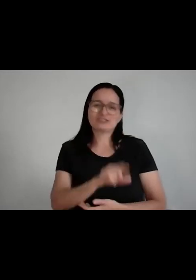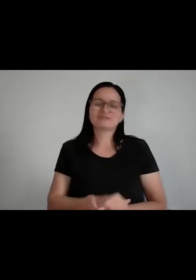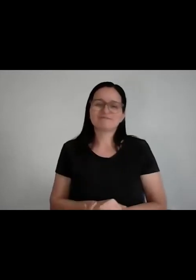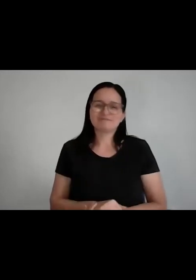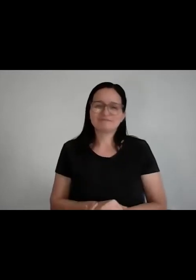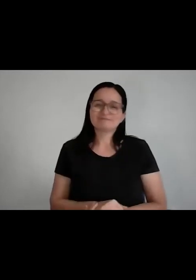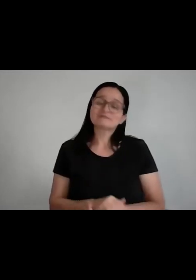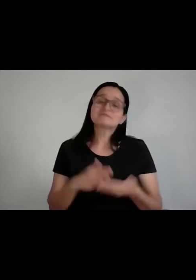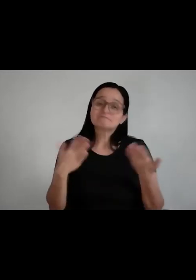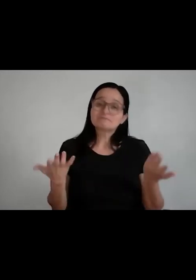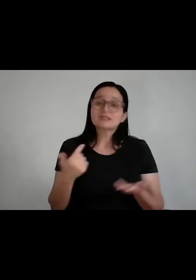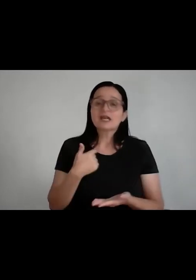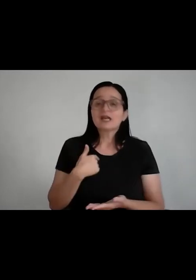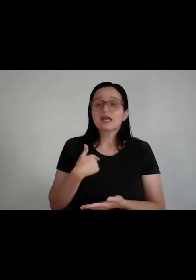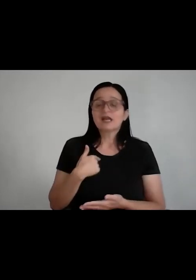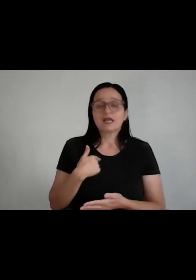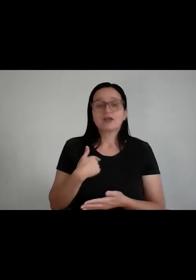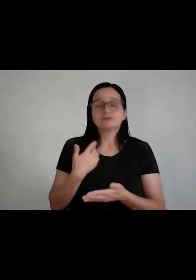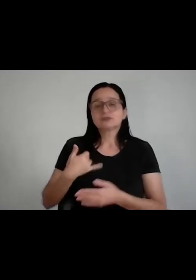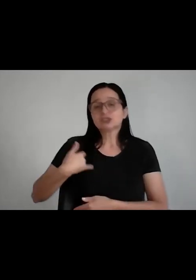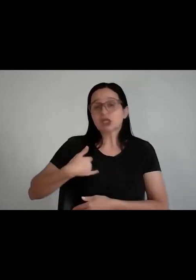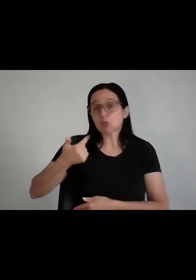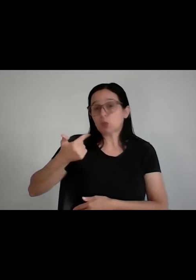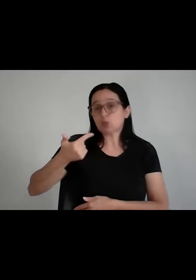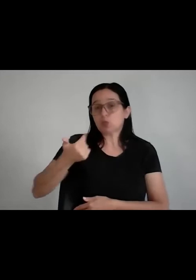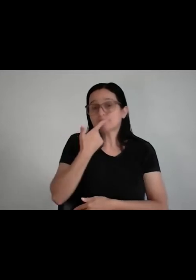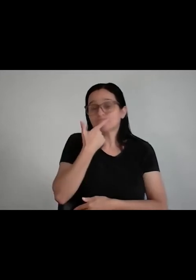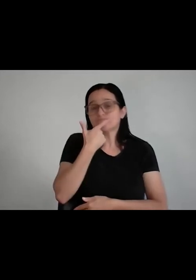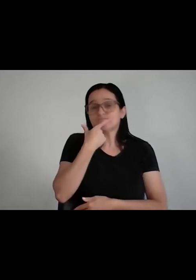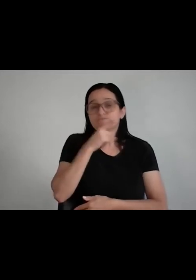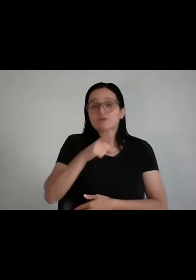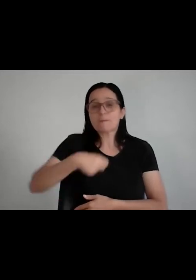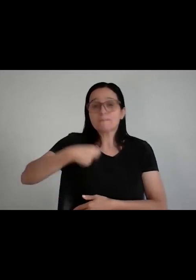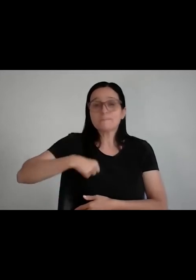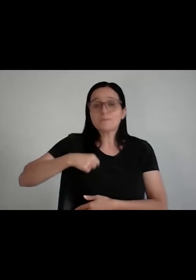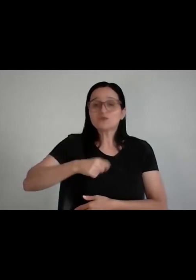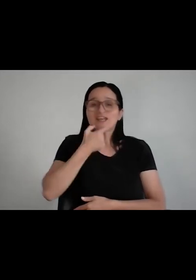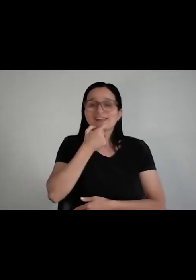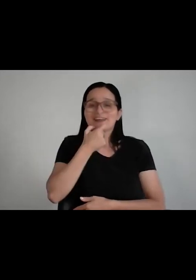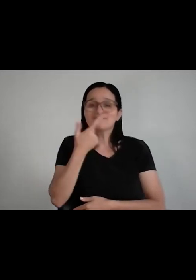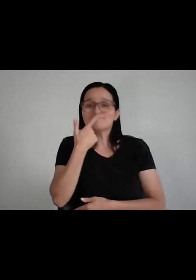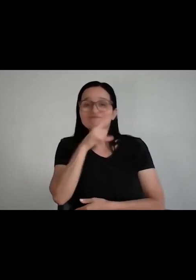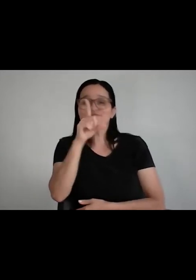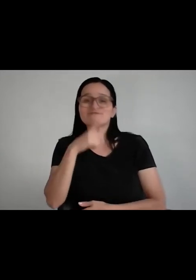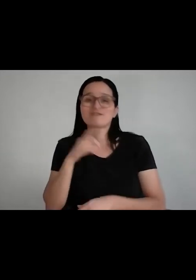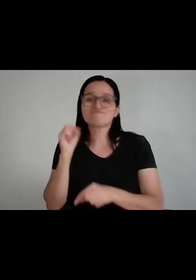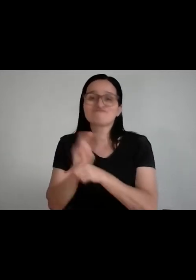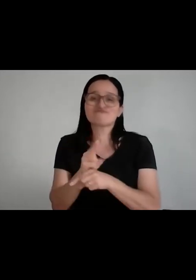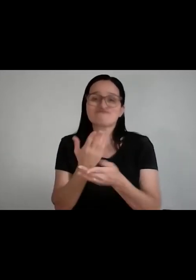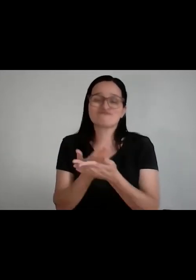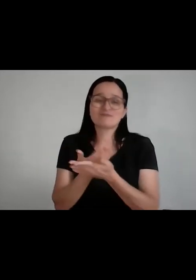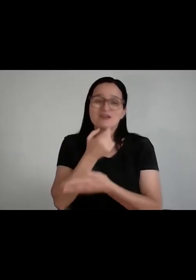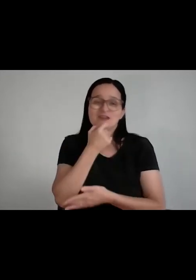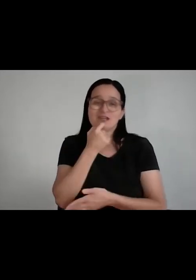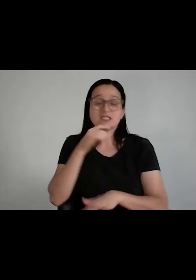eu tive acesso a uma bolsa integral de um curso de inglês. Então, tem gente que consegue entrar na universidade pública que furou a brecha lá de Cota,